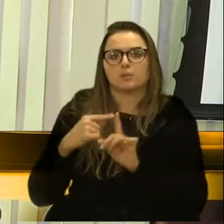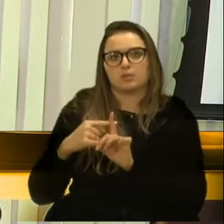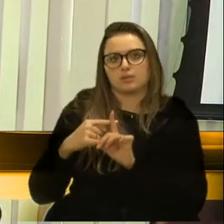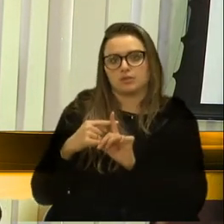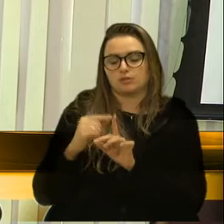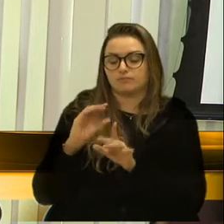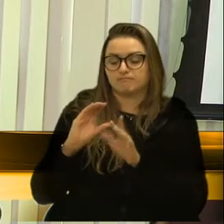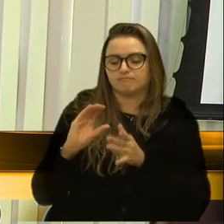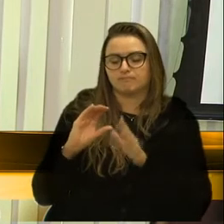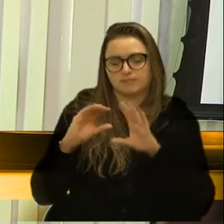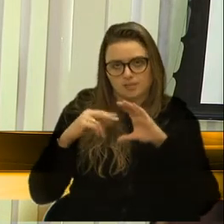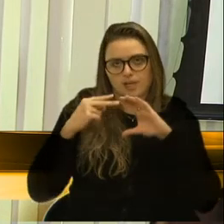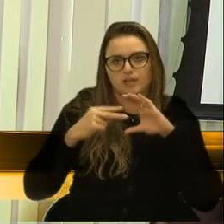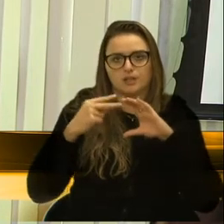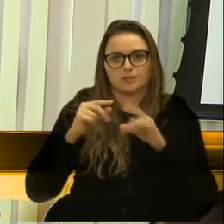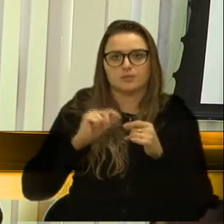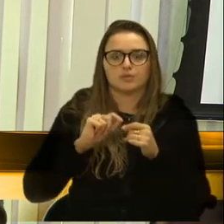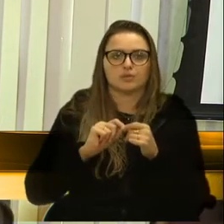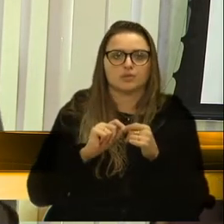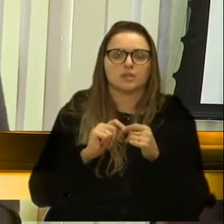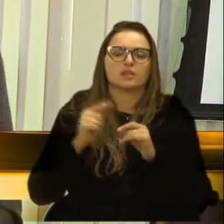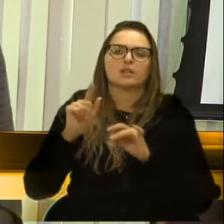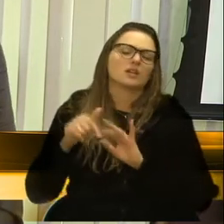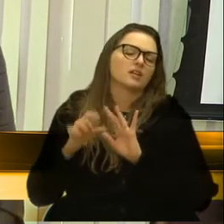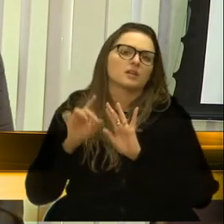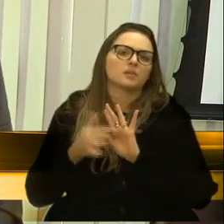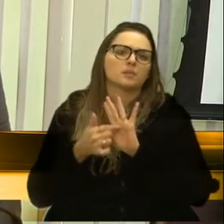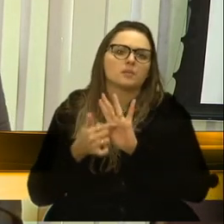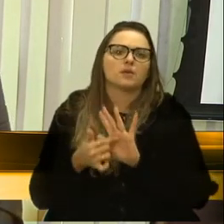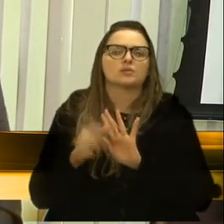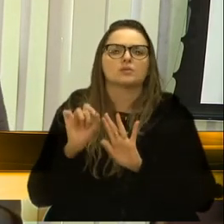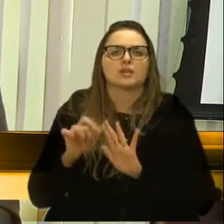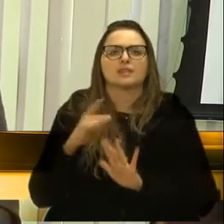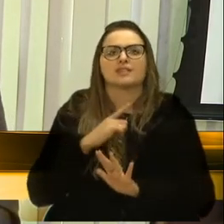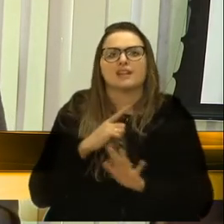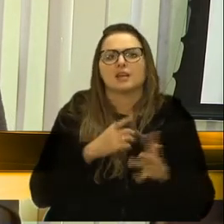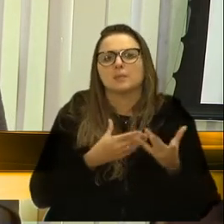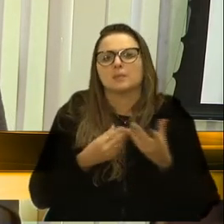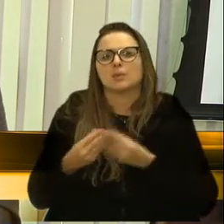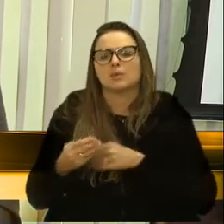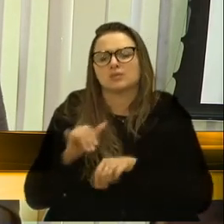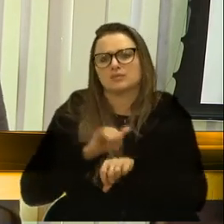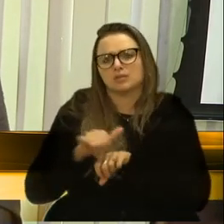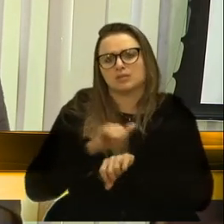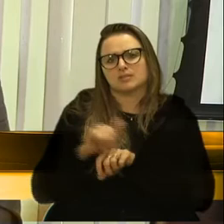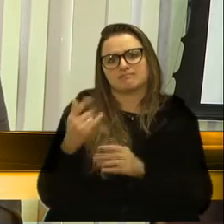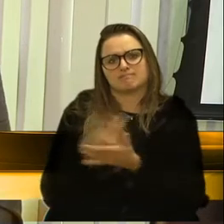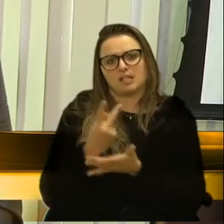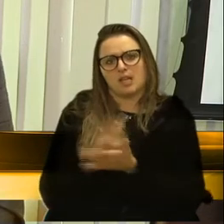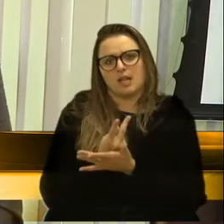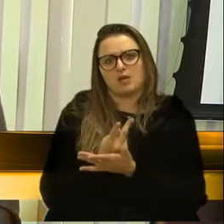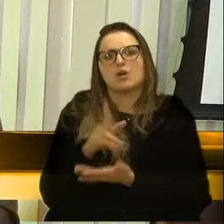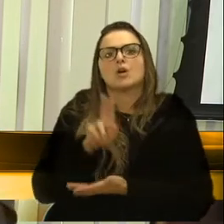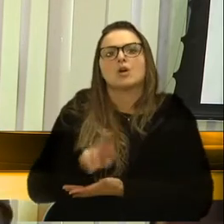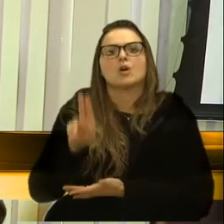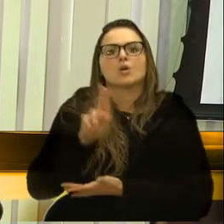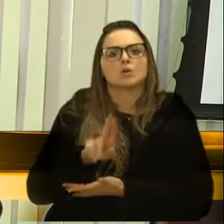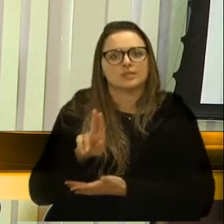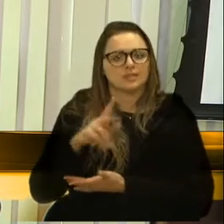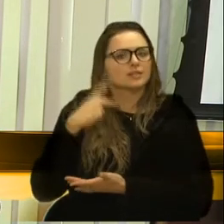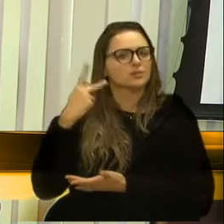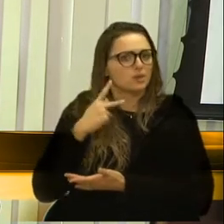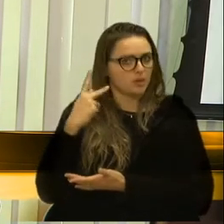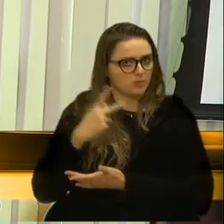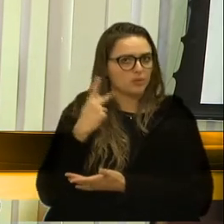a Câmara está fazendo. Então, fica demonstrado que tem muitos equívocos e que está sendo usado politicamente